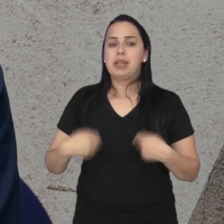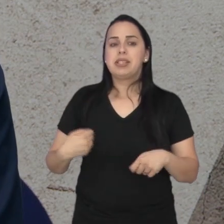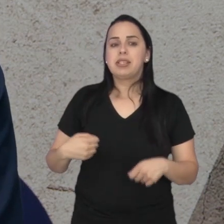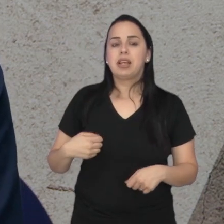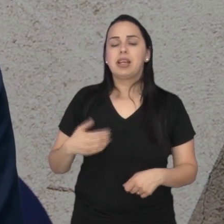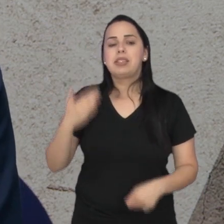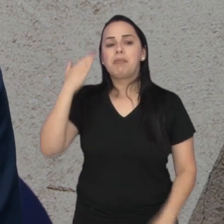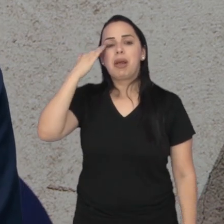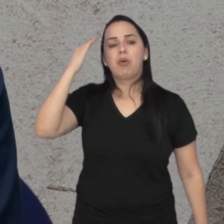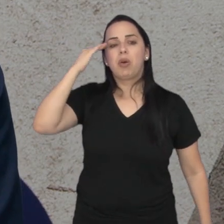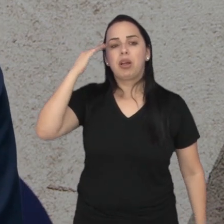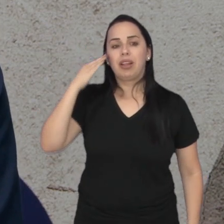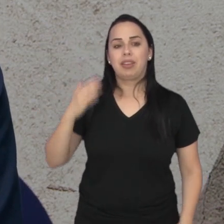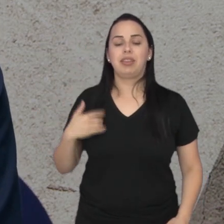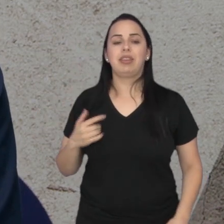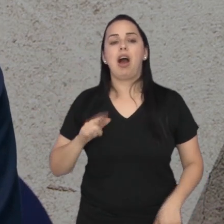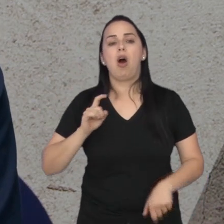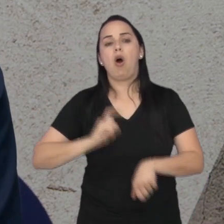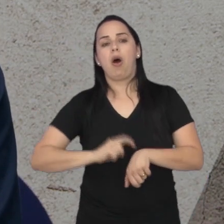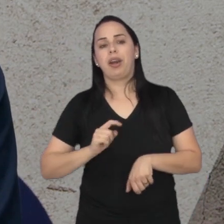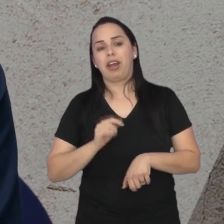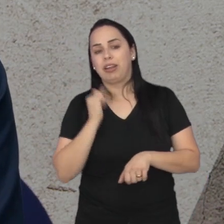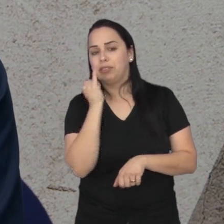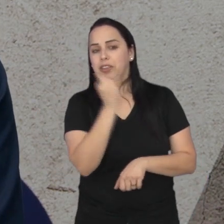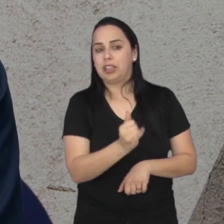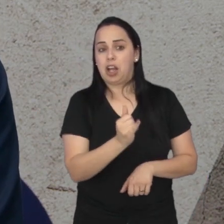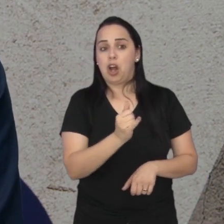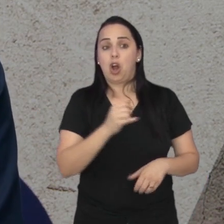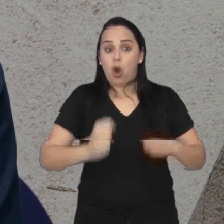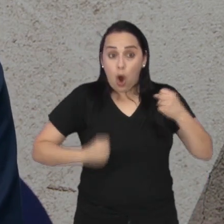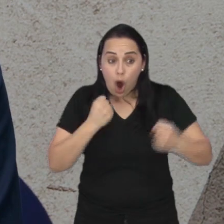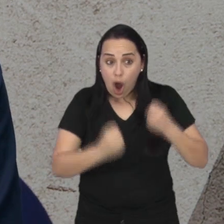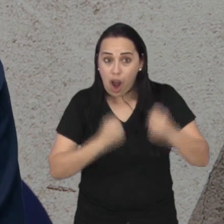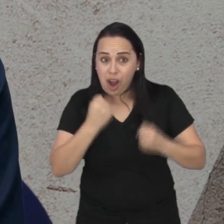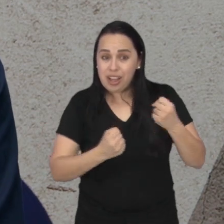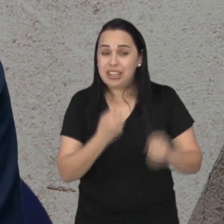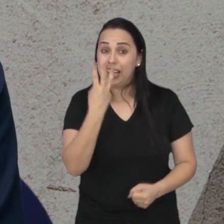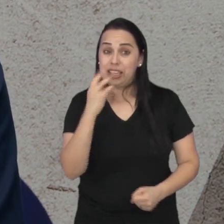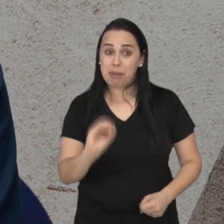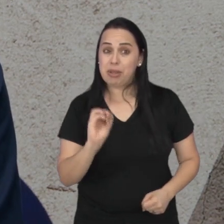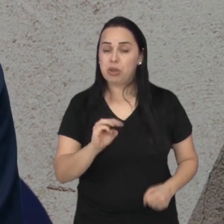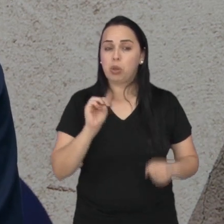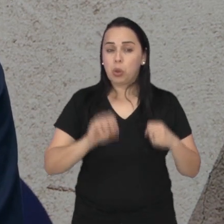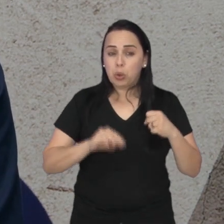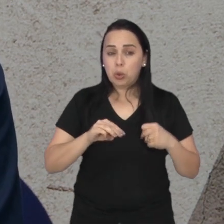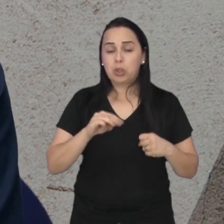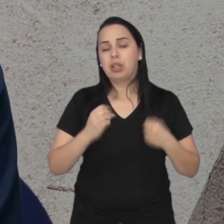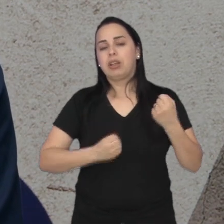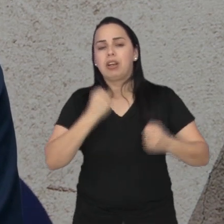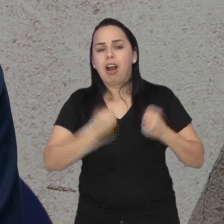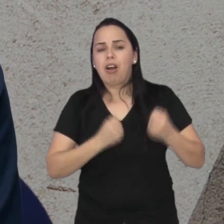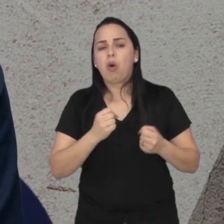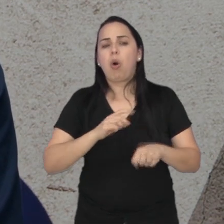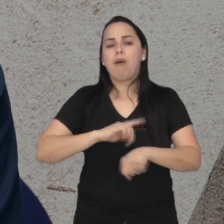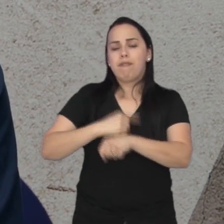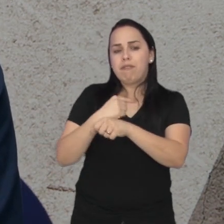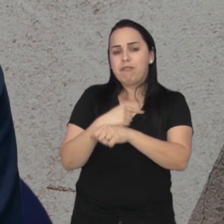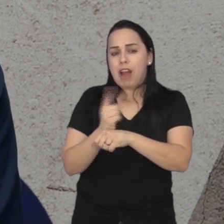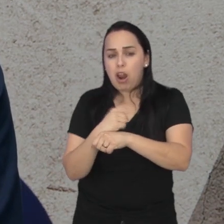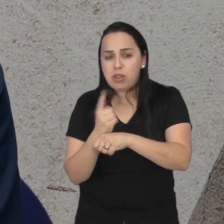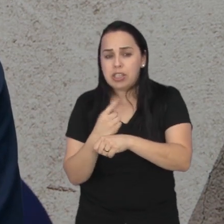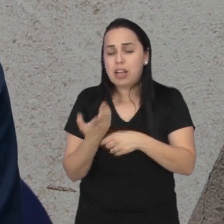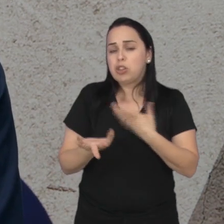intensidade, o que está acontecendo ali quando você fala para o seu aluno correr, 30 minutos, em qual intensidade, em qual